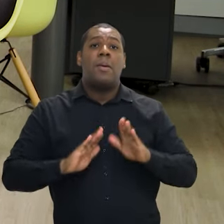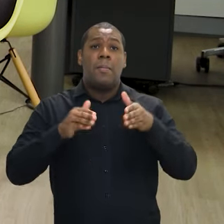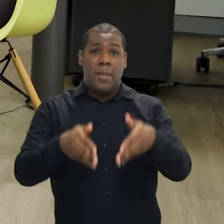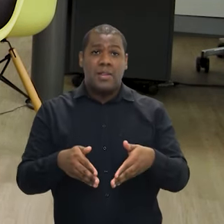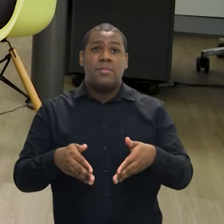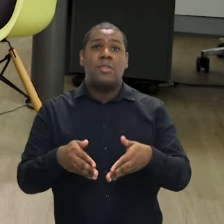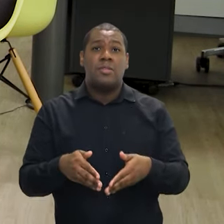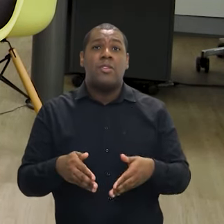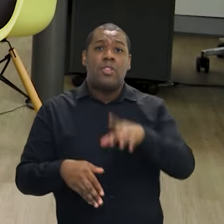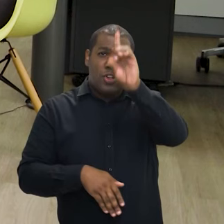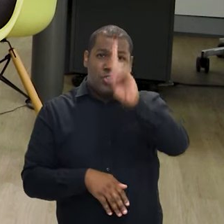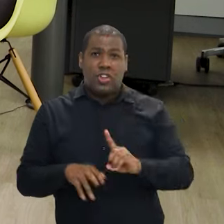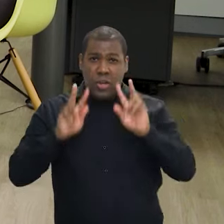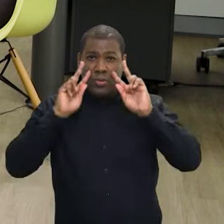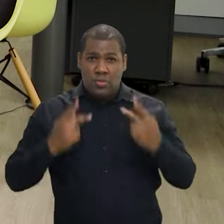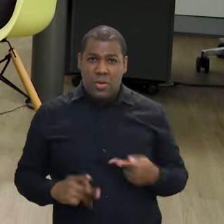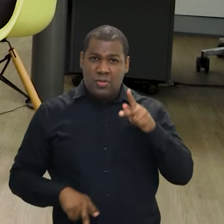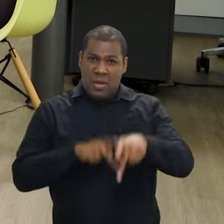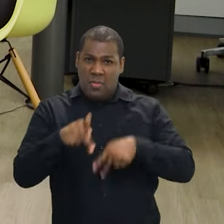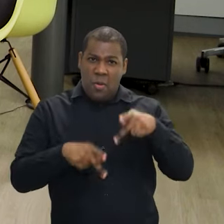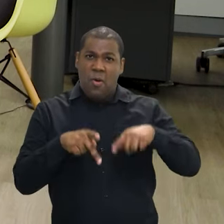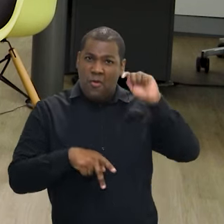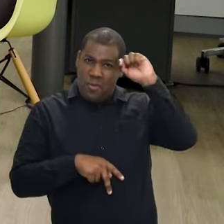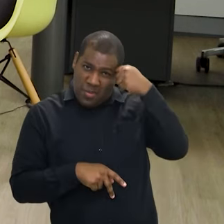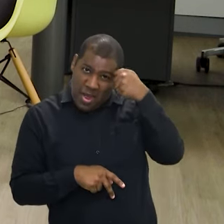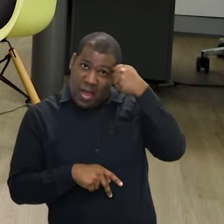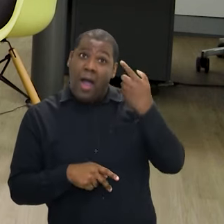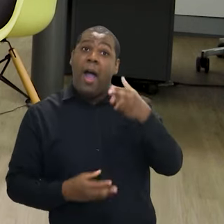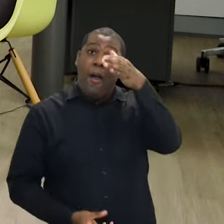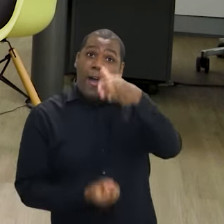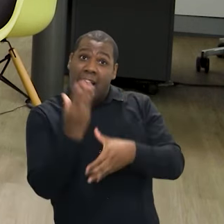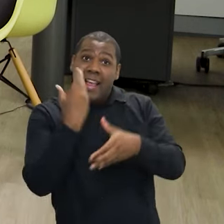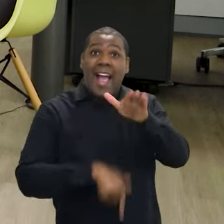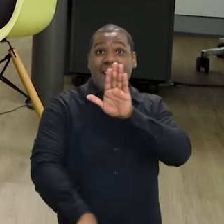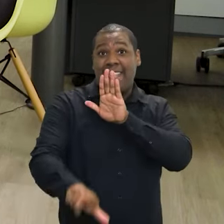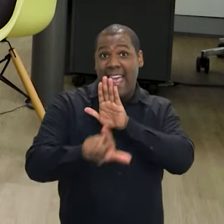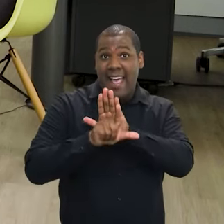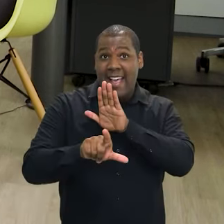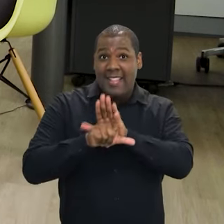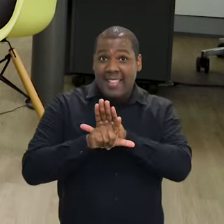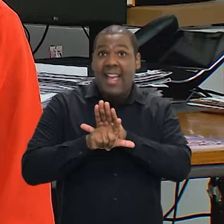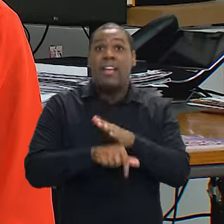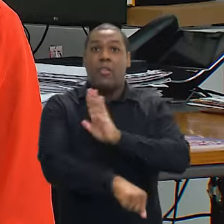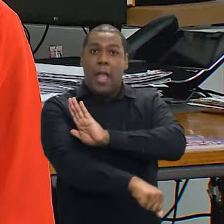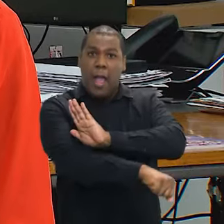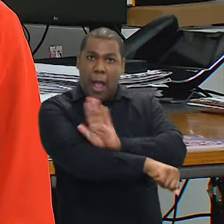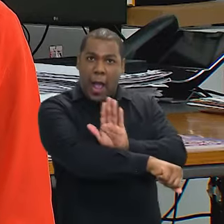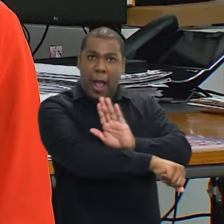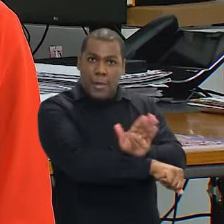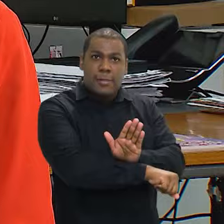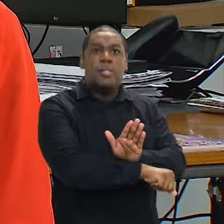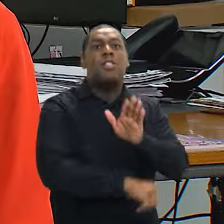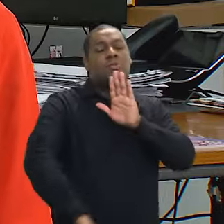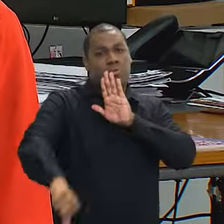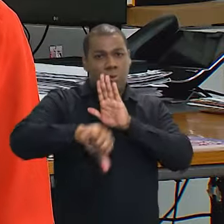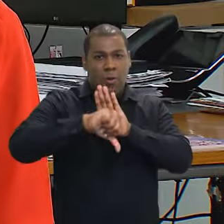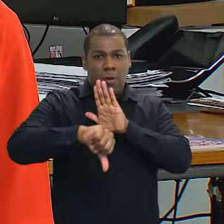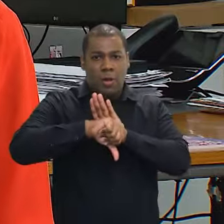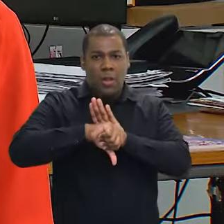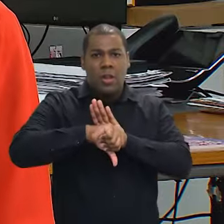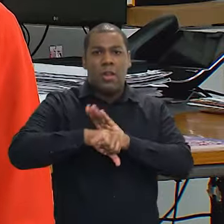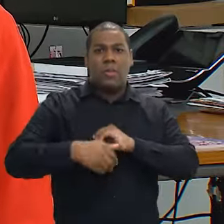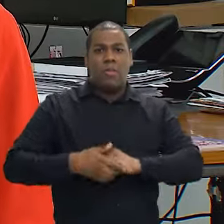juristas negros e negras, que teve como resultado a lei do racismo que foi sancionada pelo presidente Lula no ano passado.